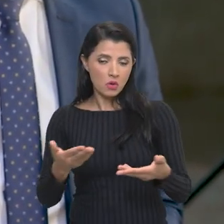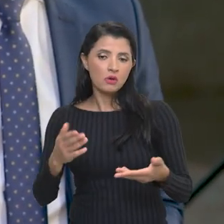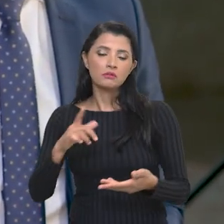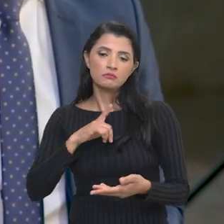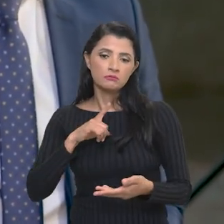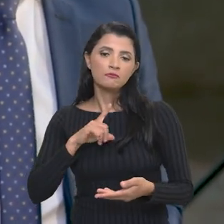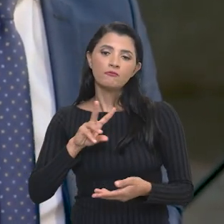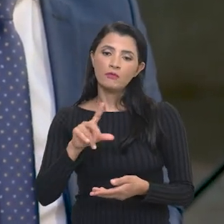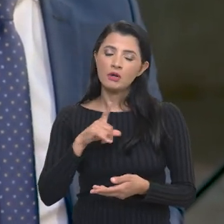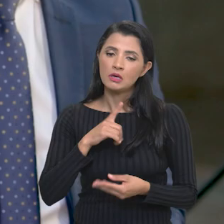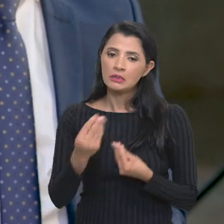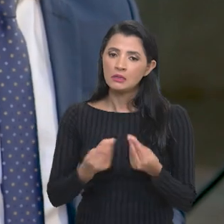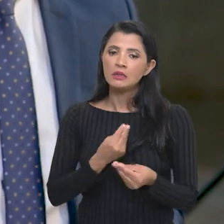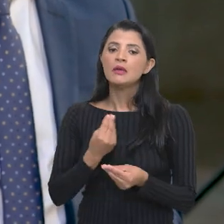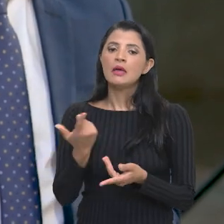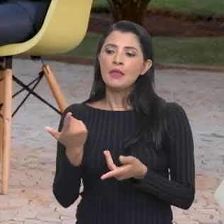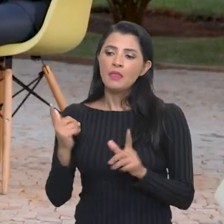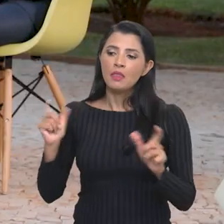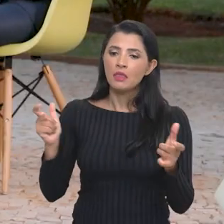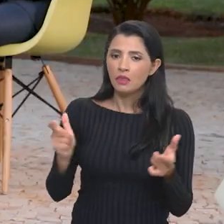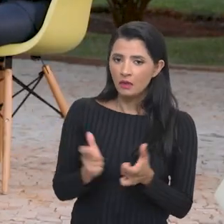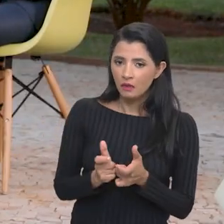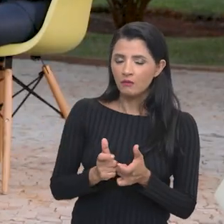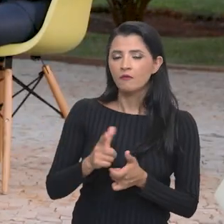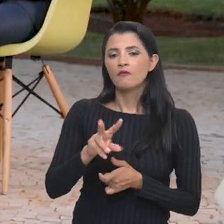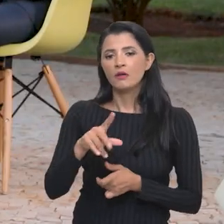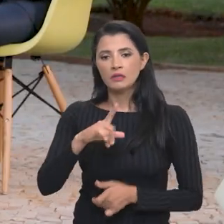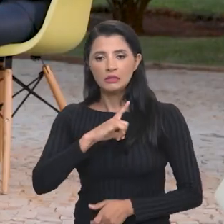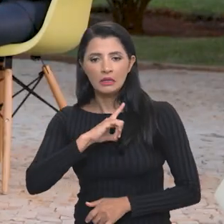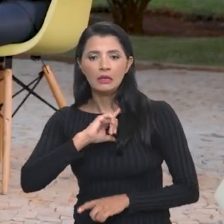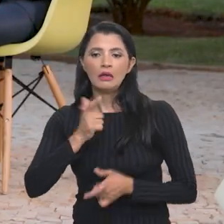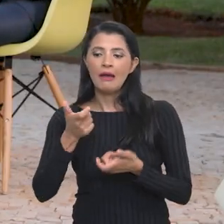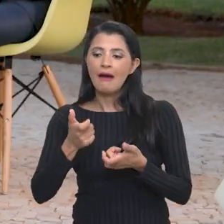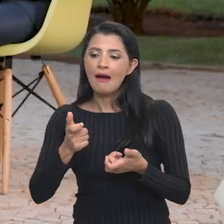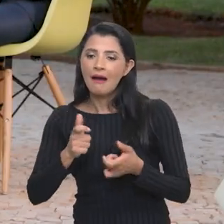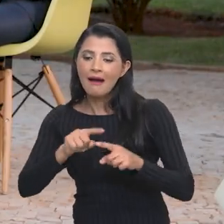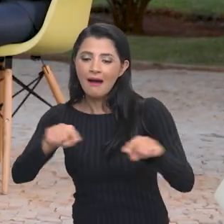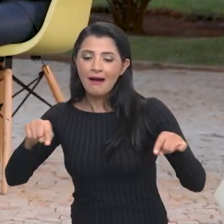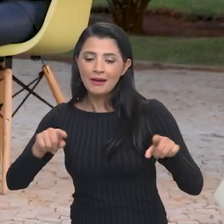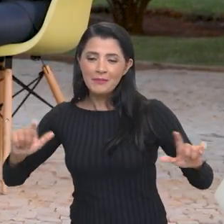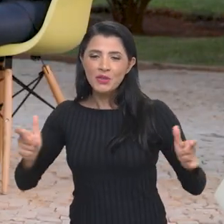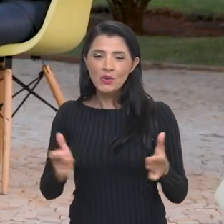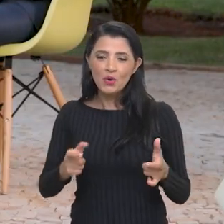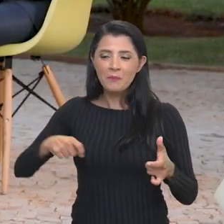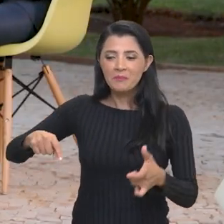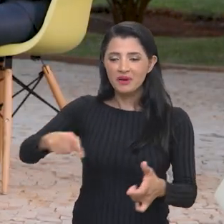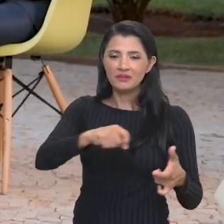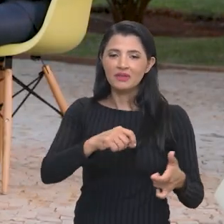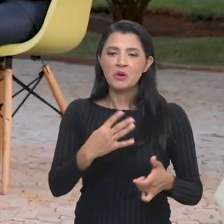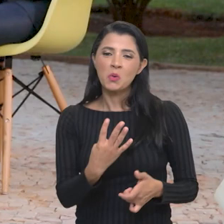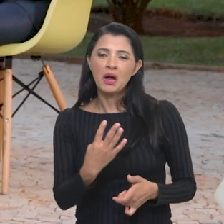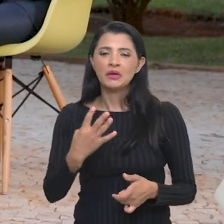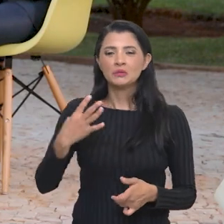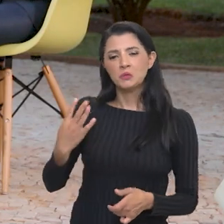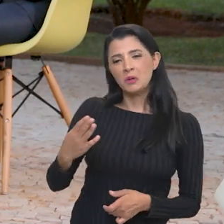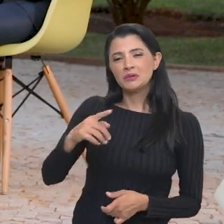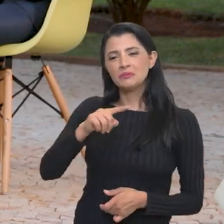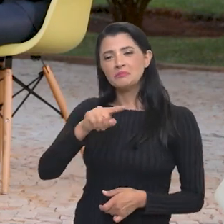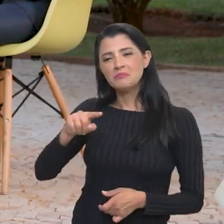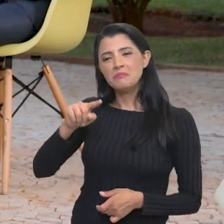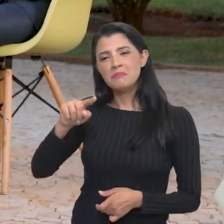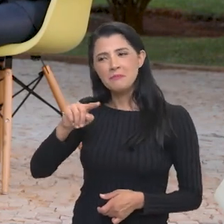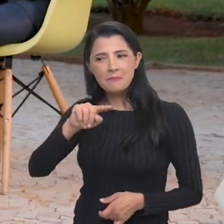próximo ano agrícola é que nós teremos não a menor produção, teremos menos área plantada. 4, 4,5